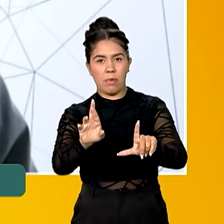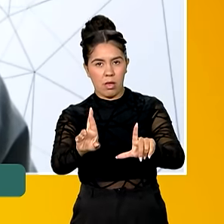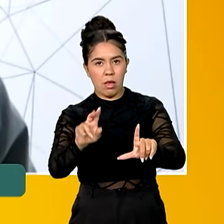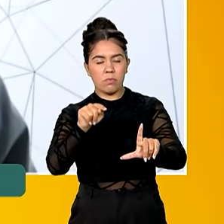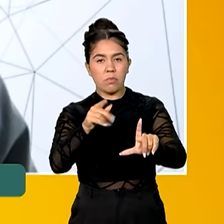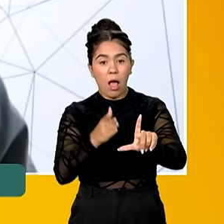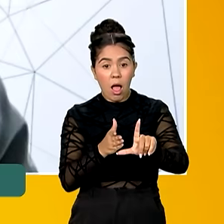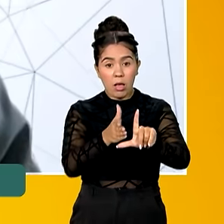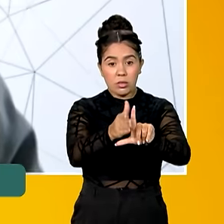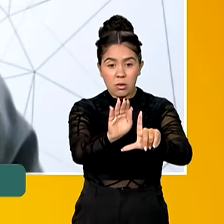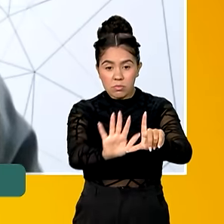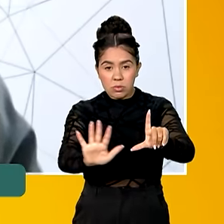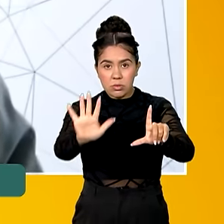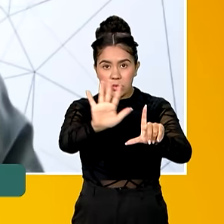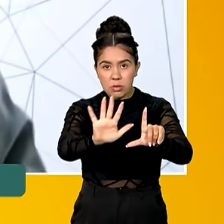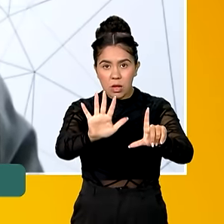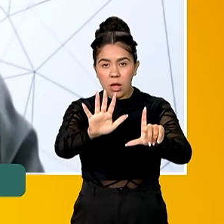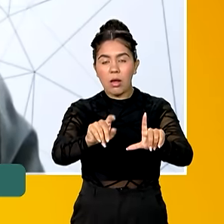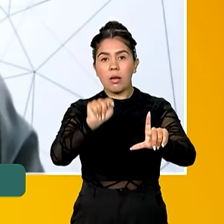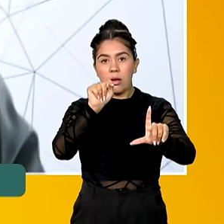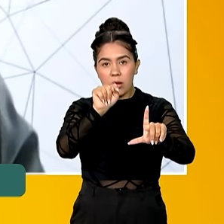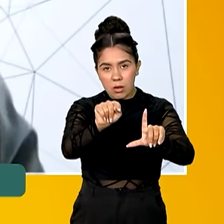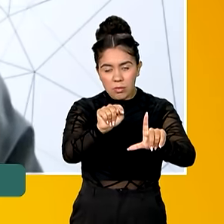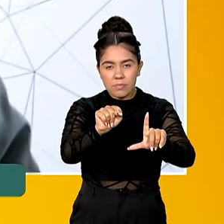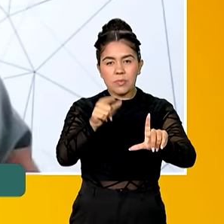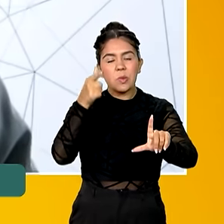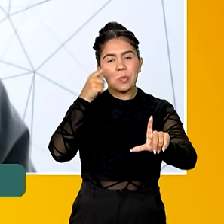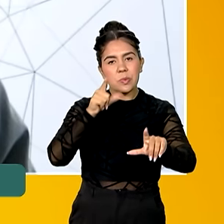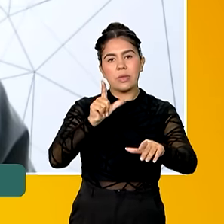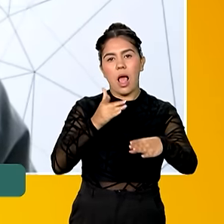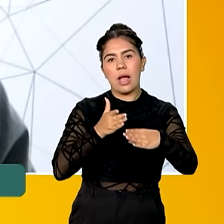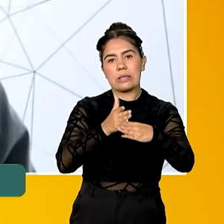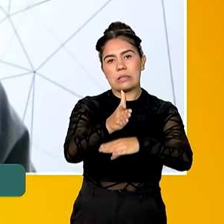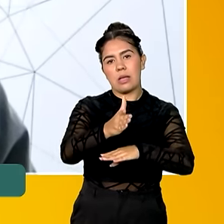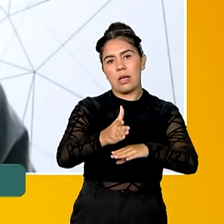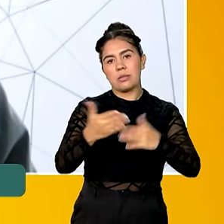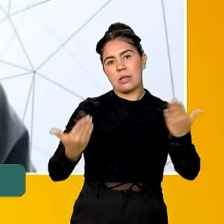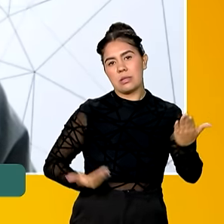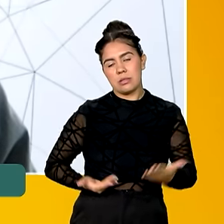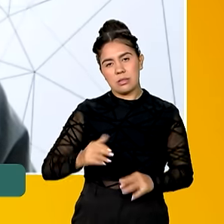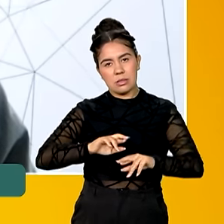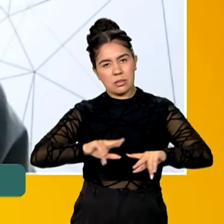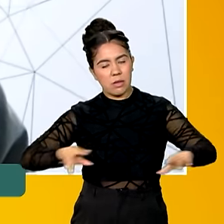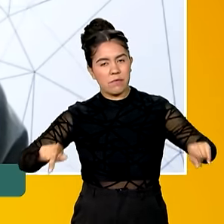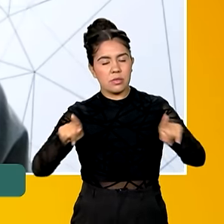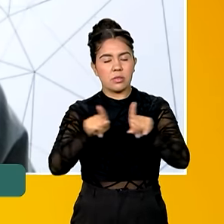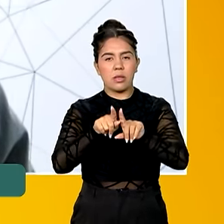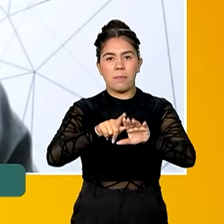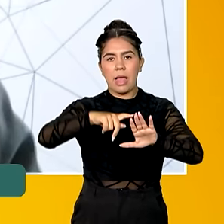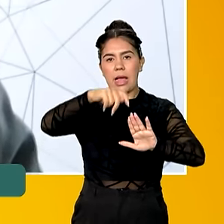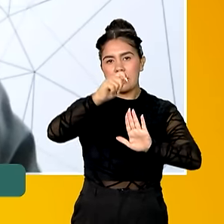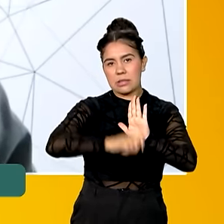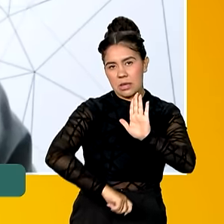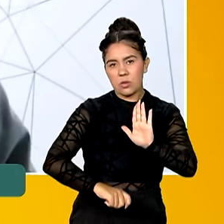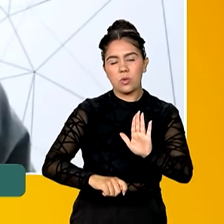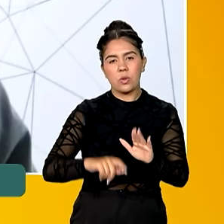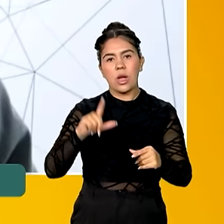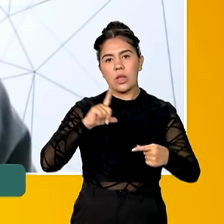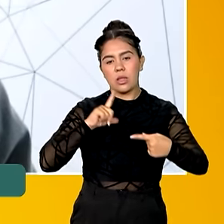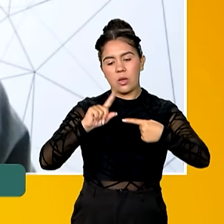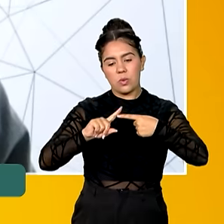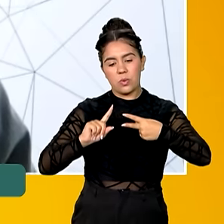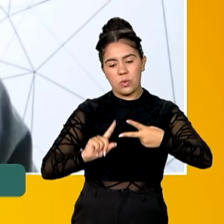ao acessar o portal com a conta Gov.br, ele vai ter acesso também ao serviço de assinatura eletrônica avançada. Então, essas duas